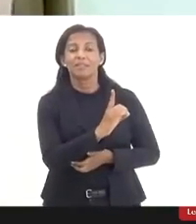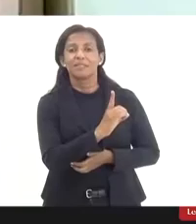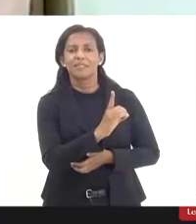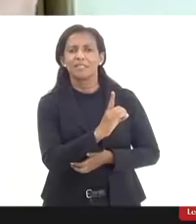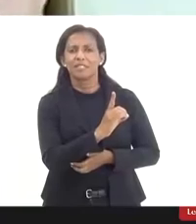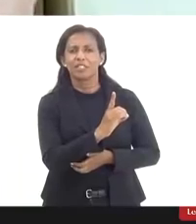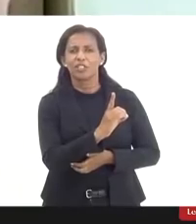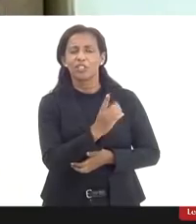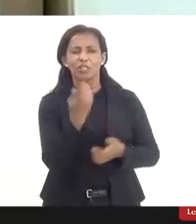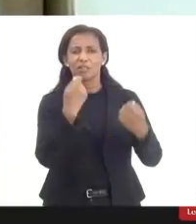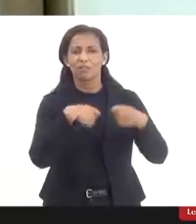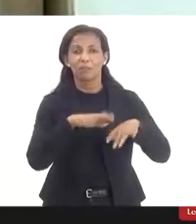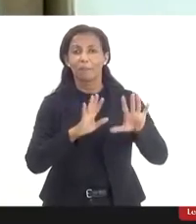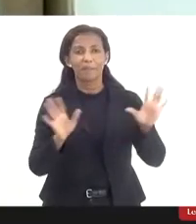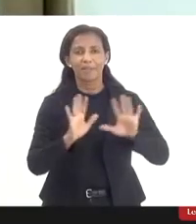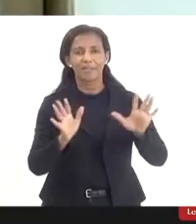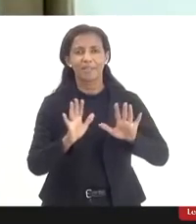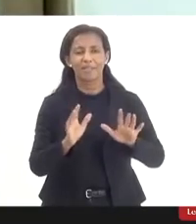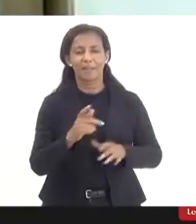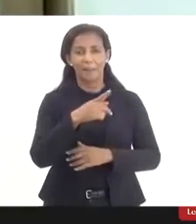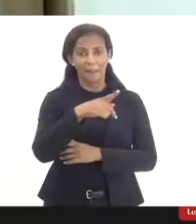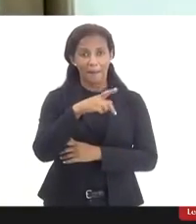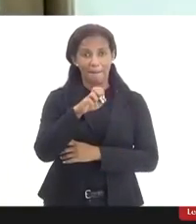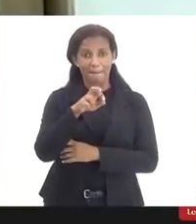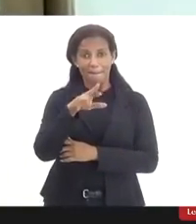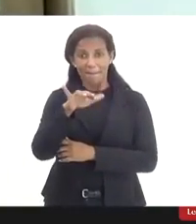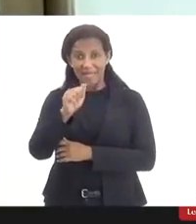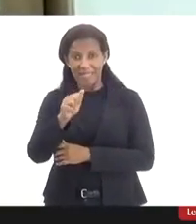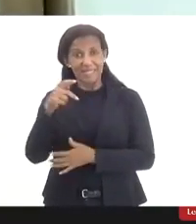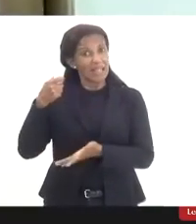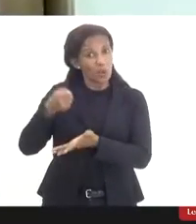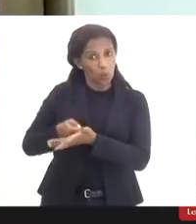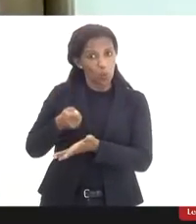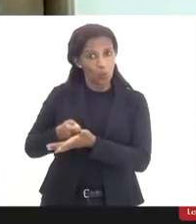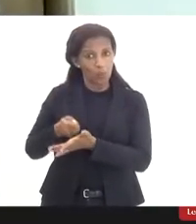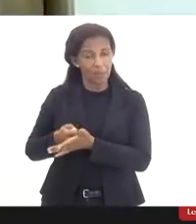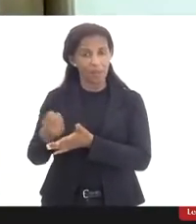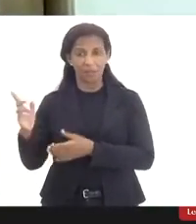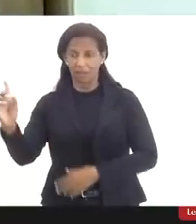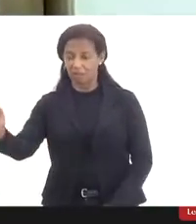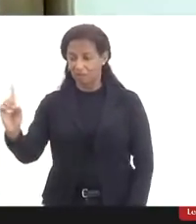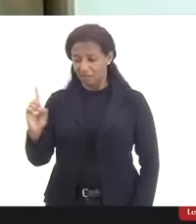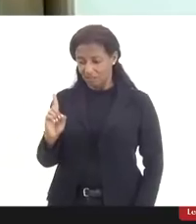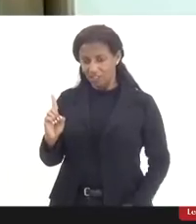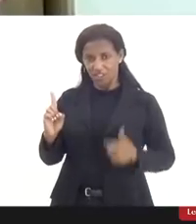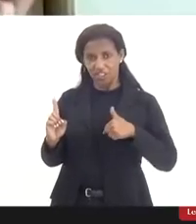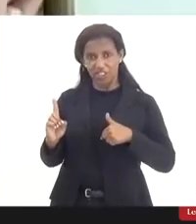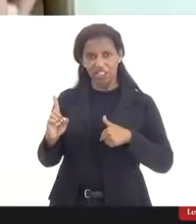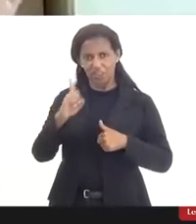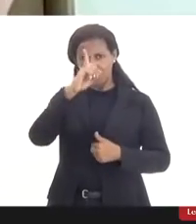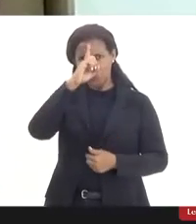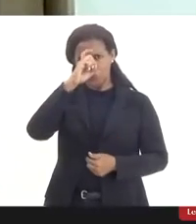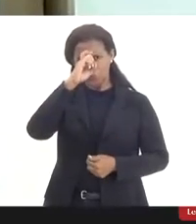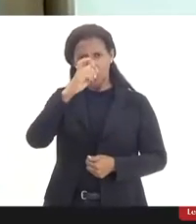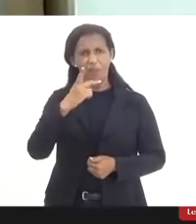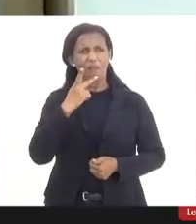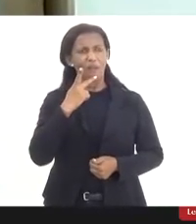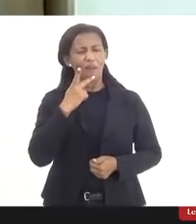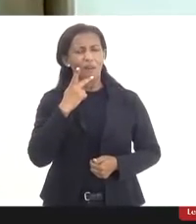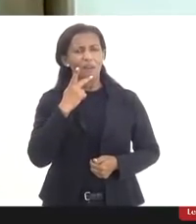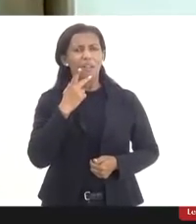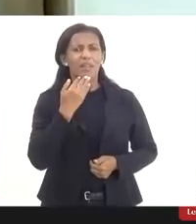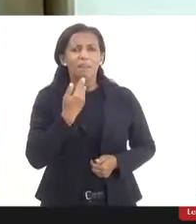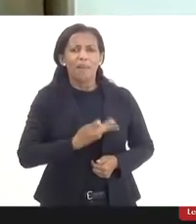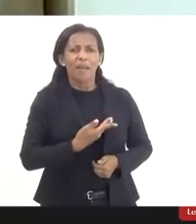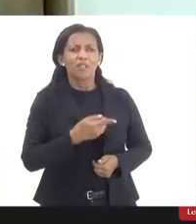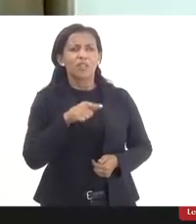fins de perícia ele é obrigado a botar CID e às vezes o paciente chega no hospital público e fala doutor, senhor bota o CID